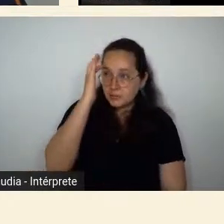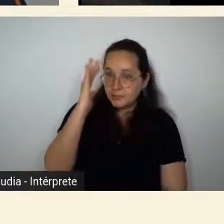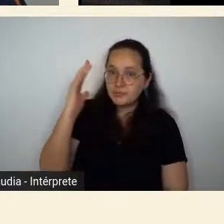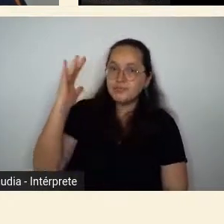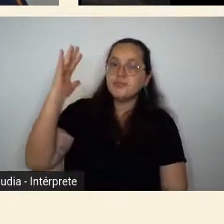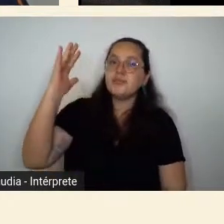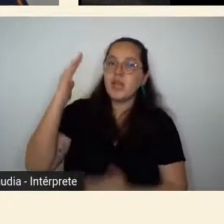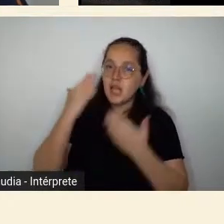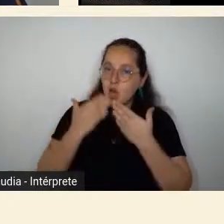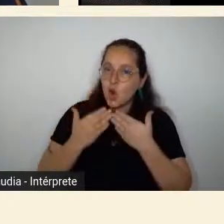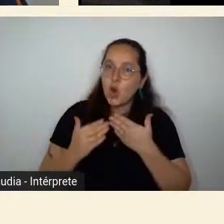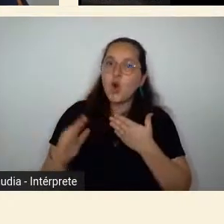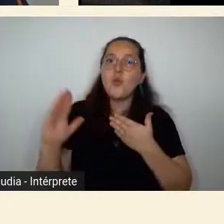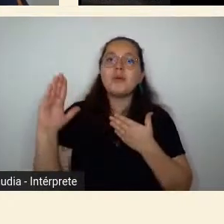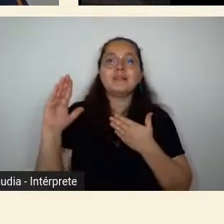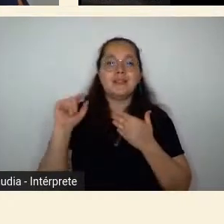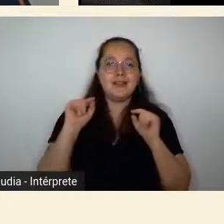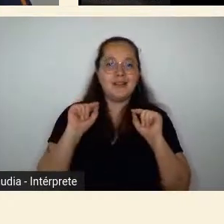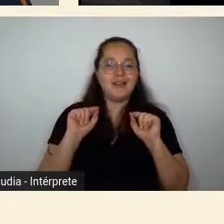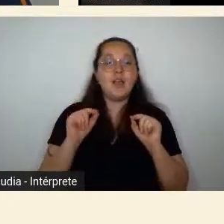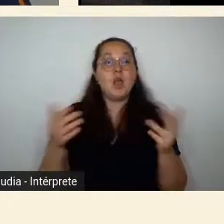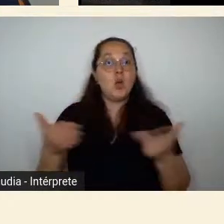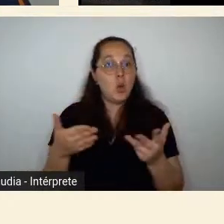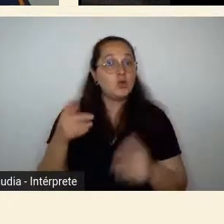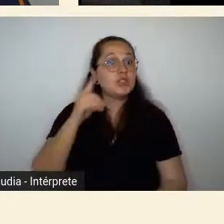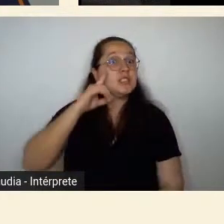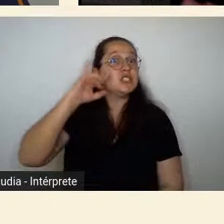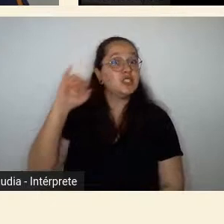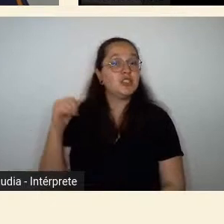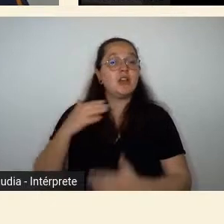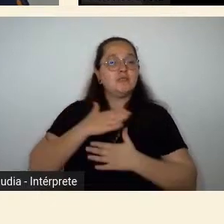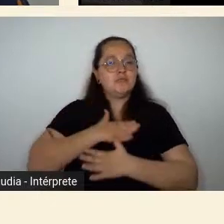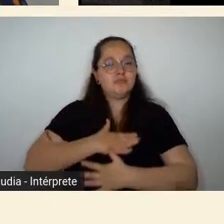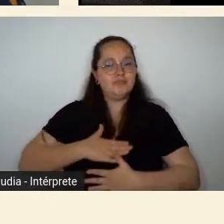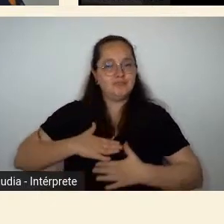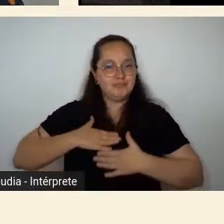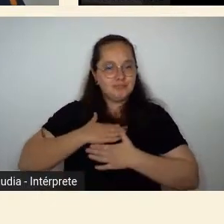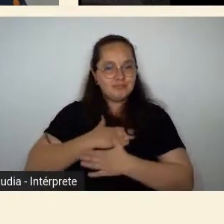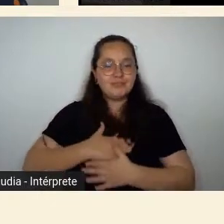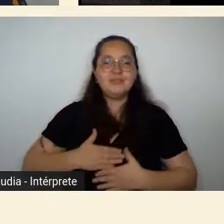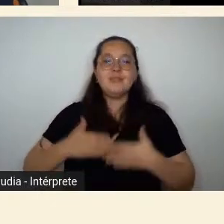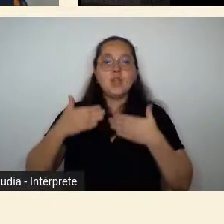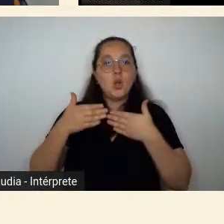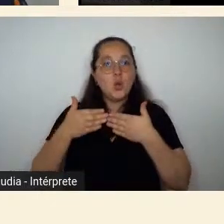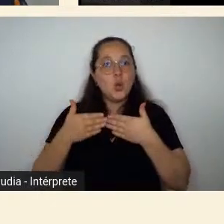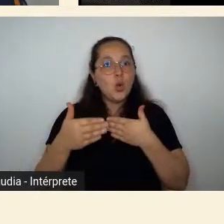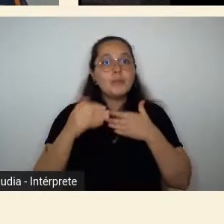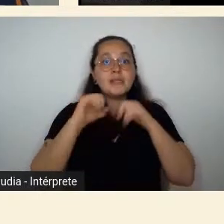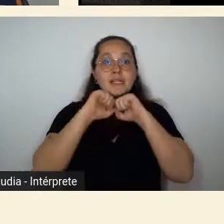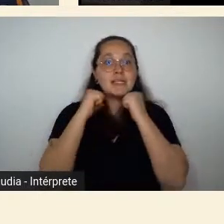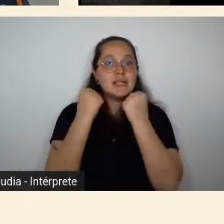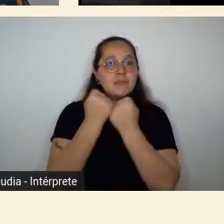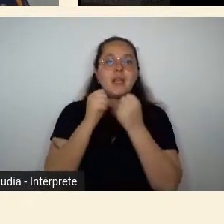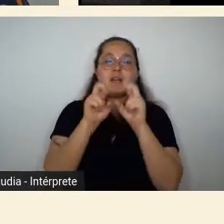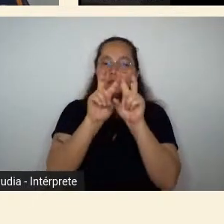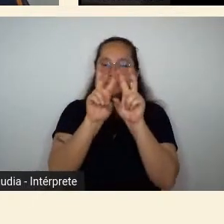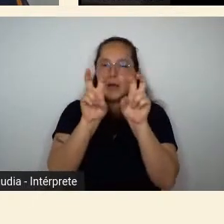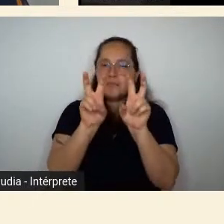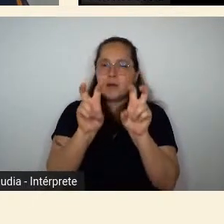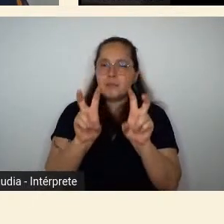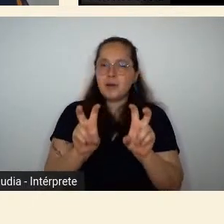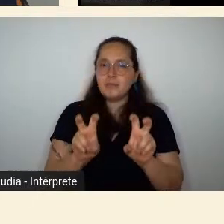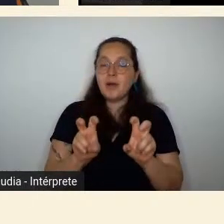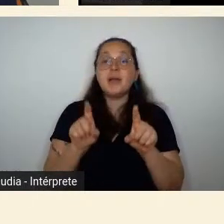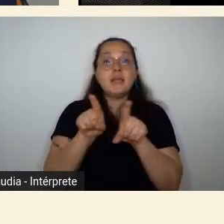dia que para nós é uma satisfação começar o seminário pensando sobre